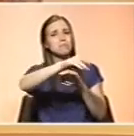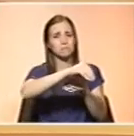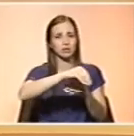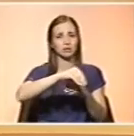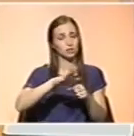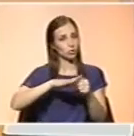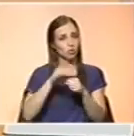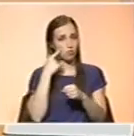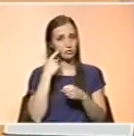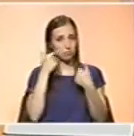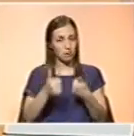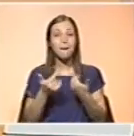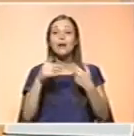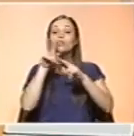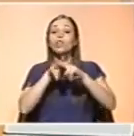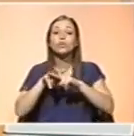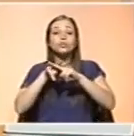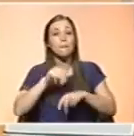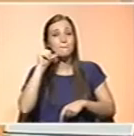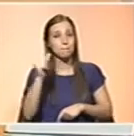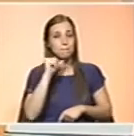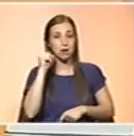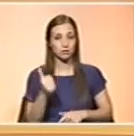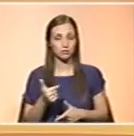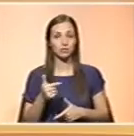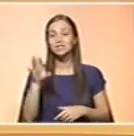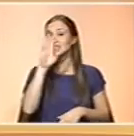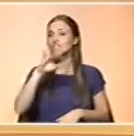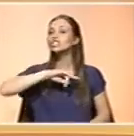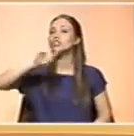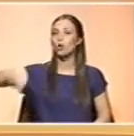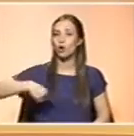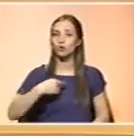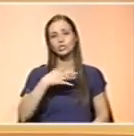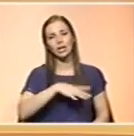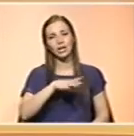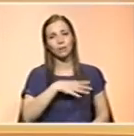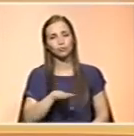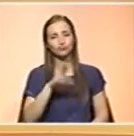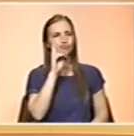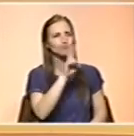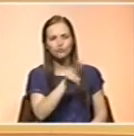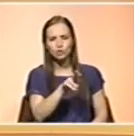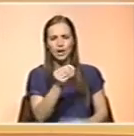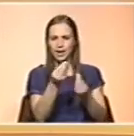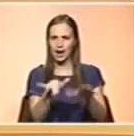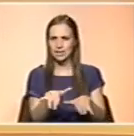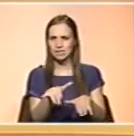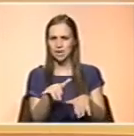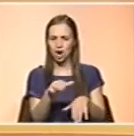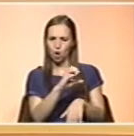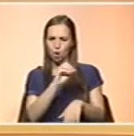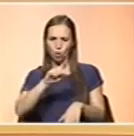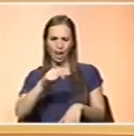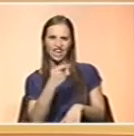conhecidas. Não está aé diagnosticado. Na maioria das pessoas... Aliás, quando nós queremos... olhamos para a criança e nos aparece uma criança com um colesterol